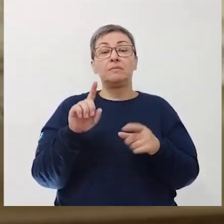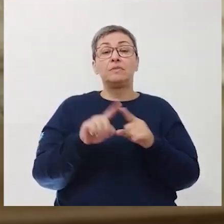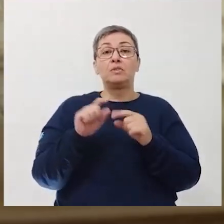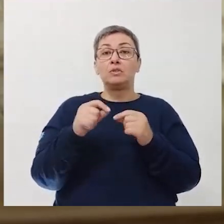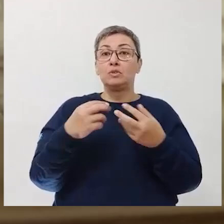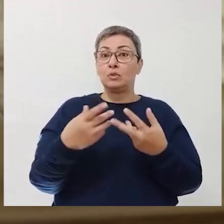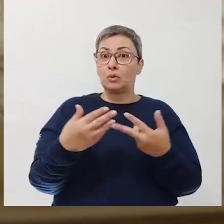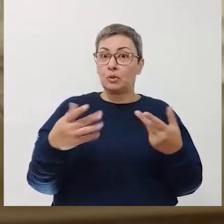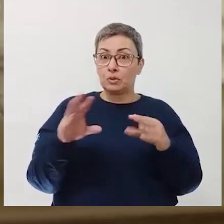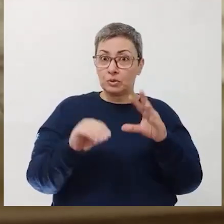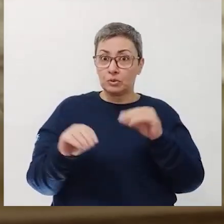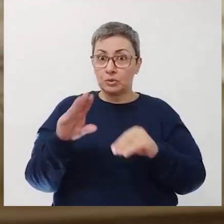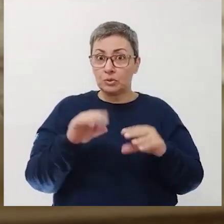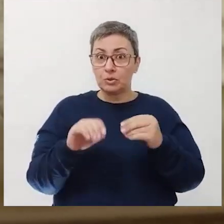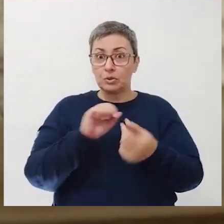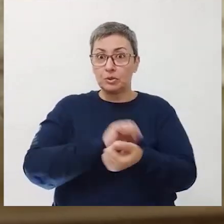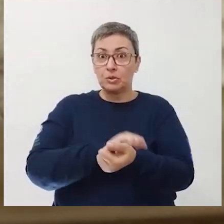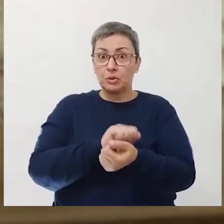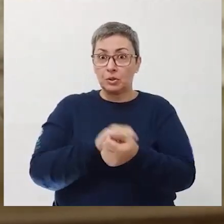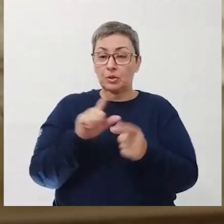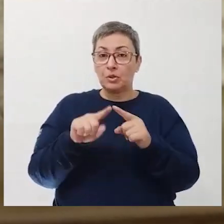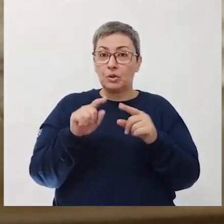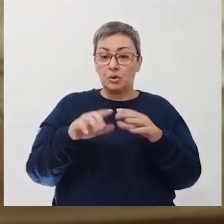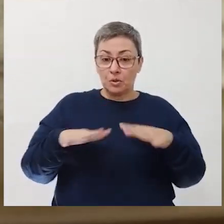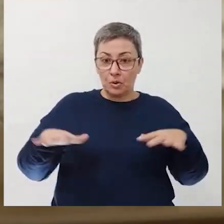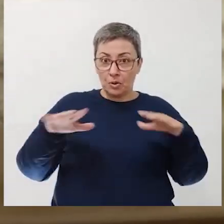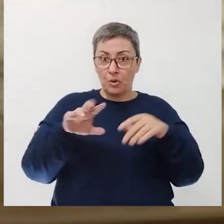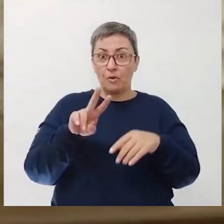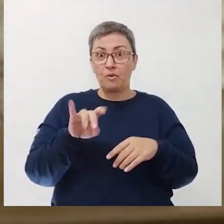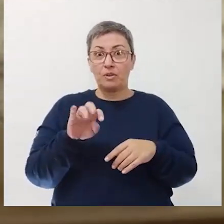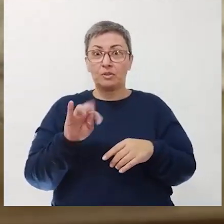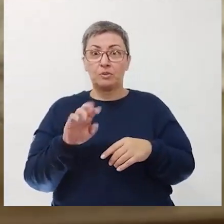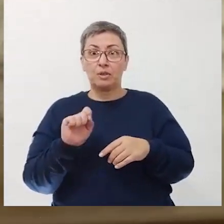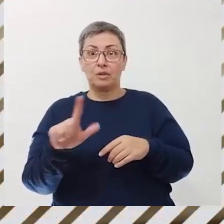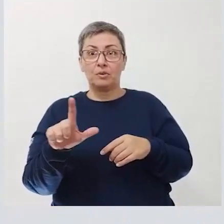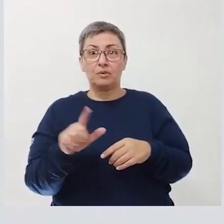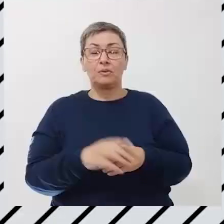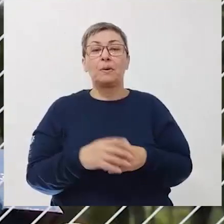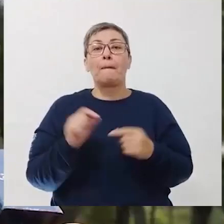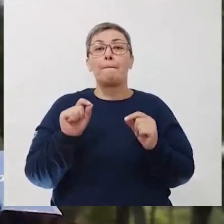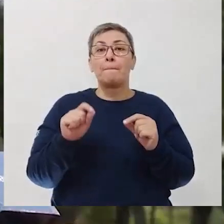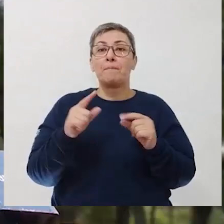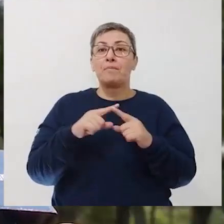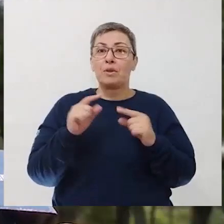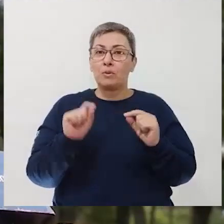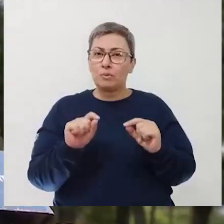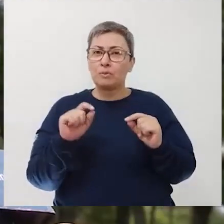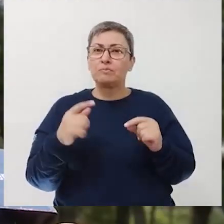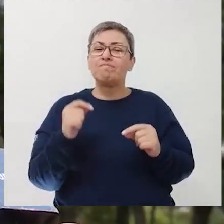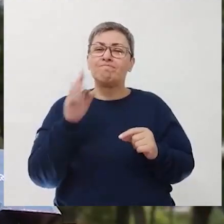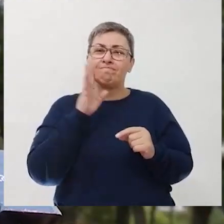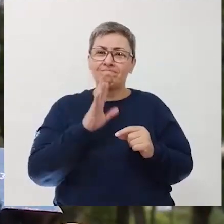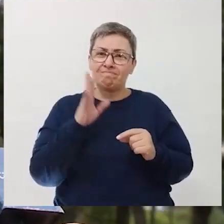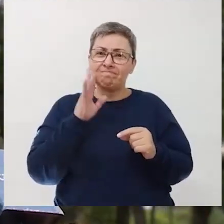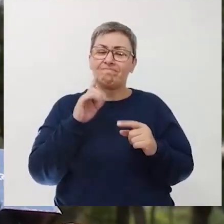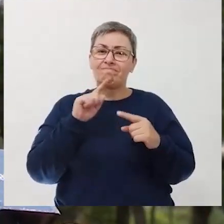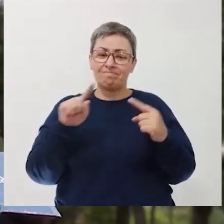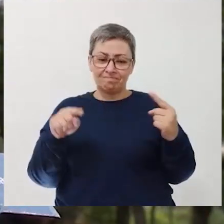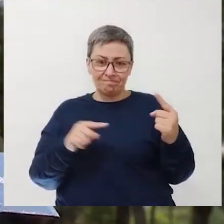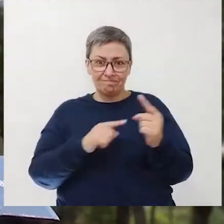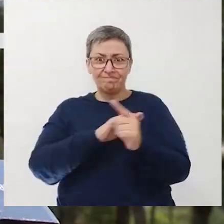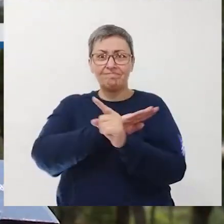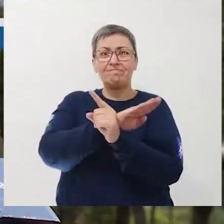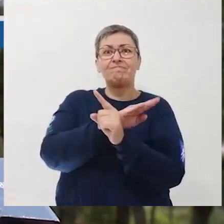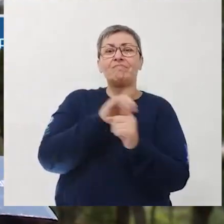Assim, quase todo o manuseio dos ossos é feito no ambiente virtual. E uma implicação bastante bacana e